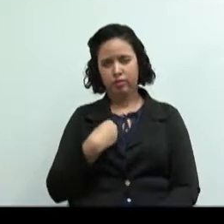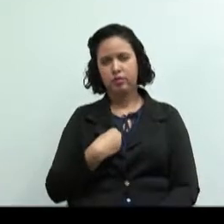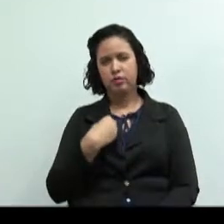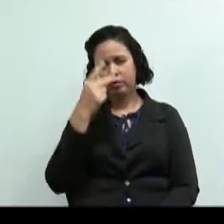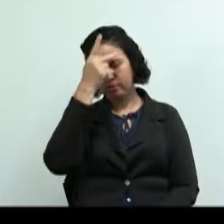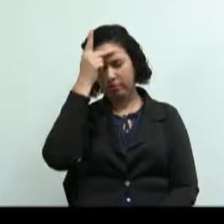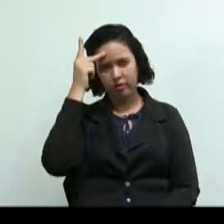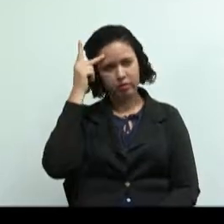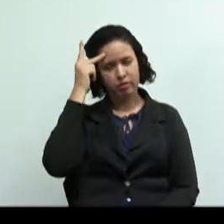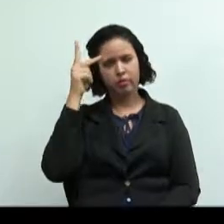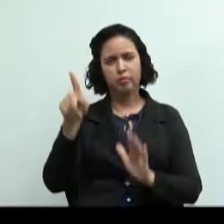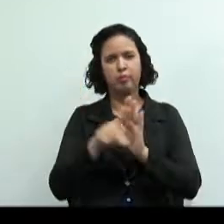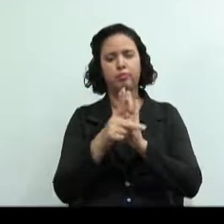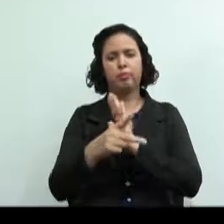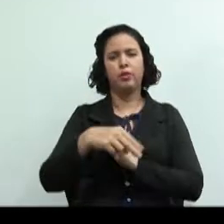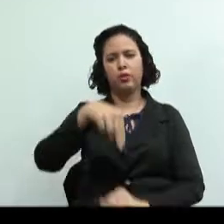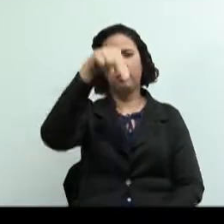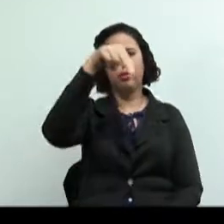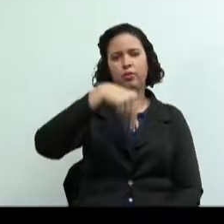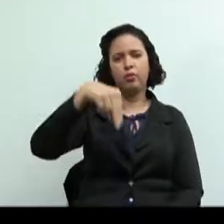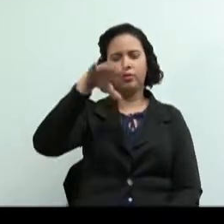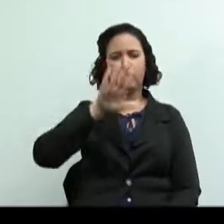região norte e nordeste do país.